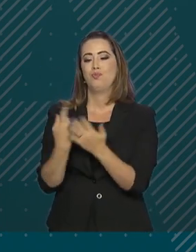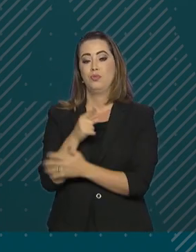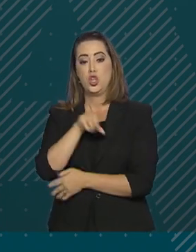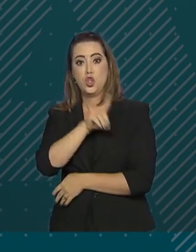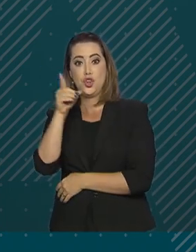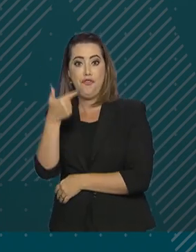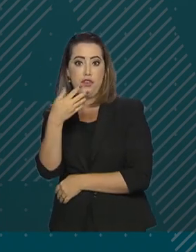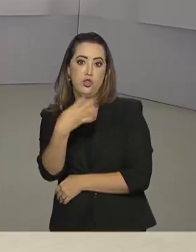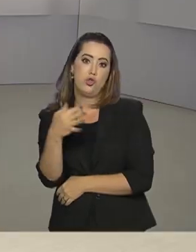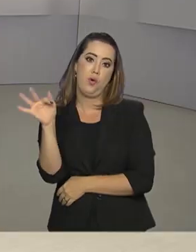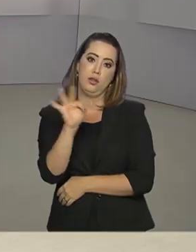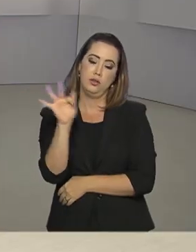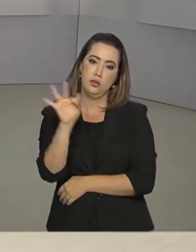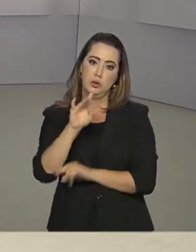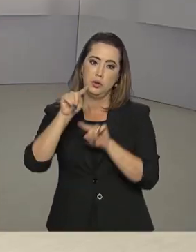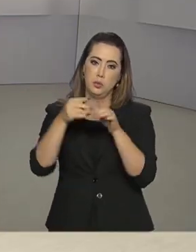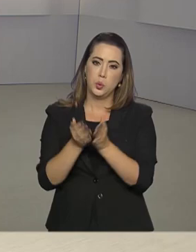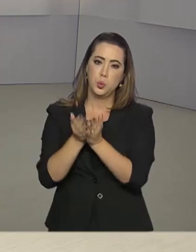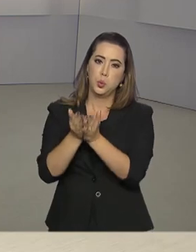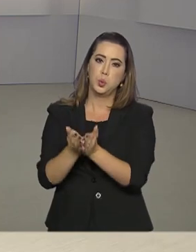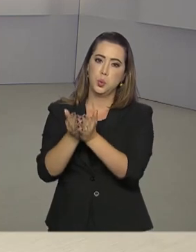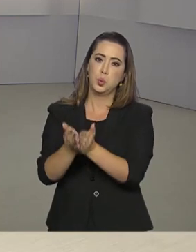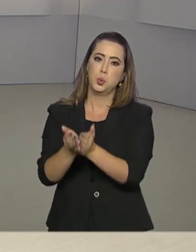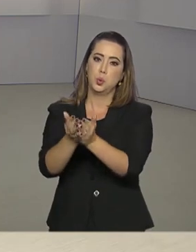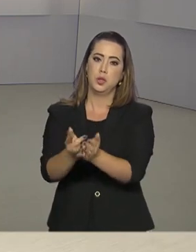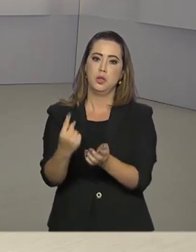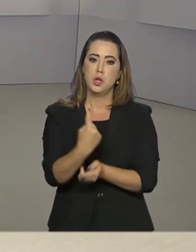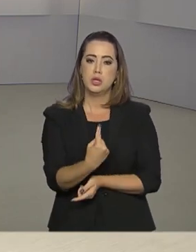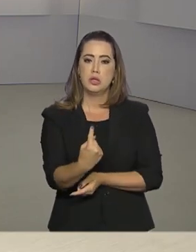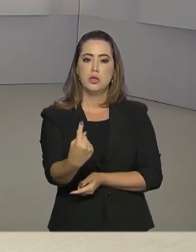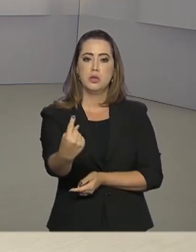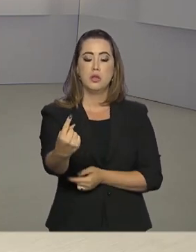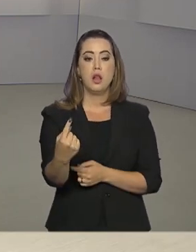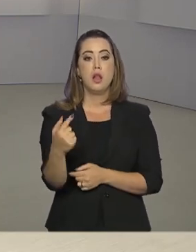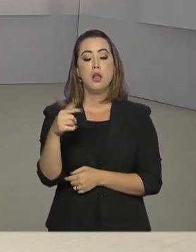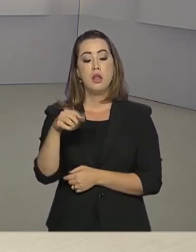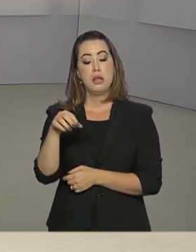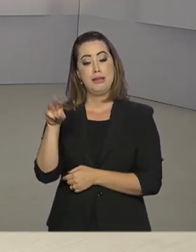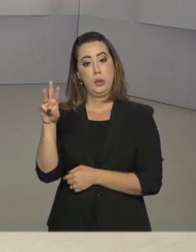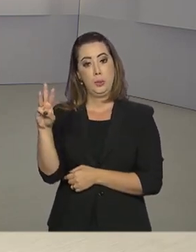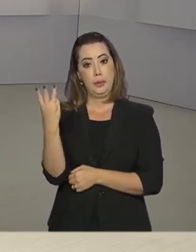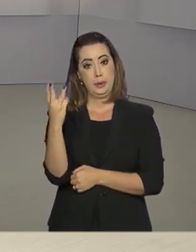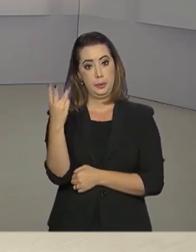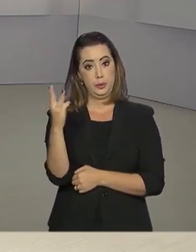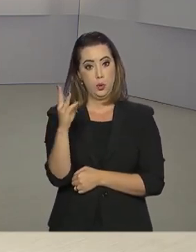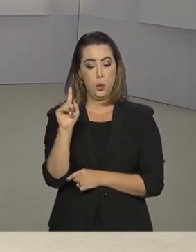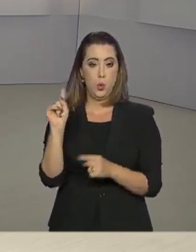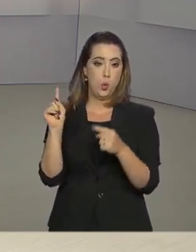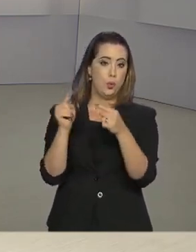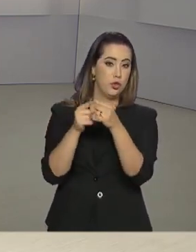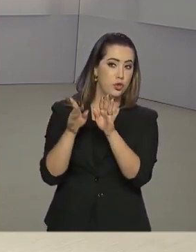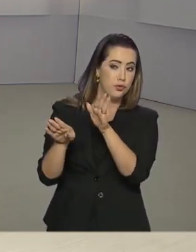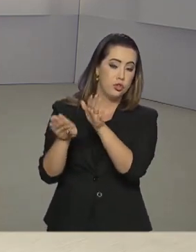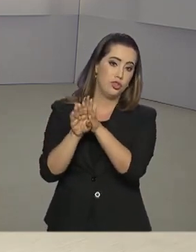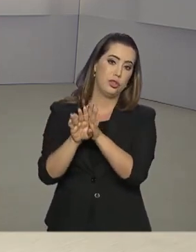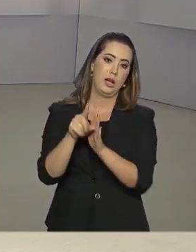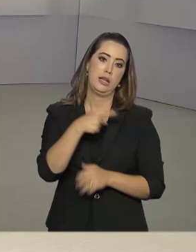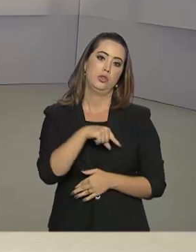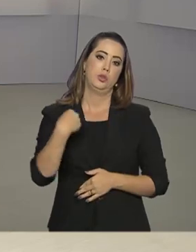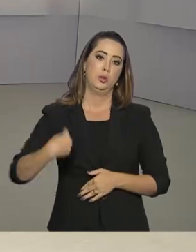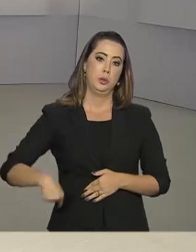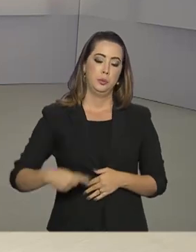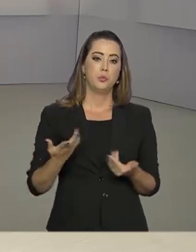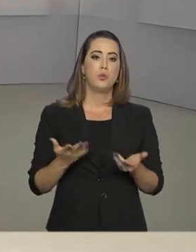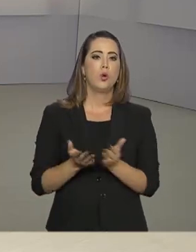24 de fevereiro, após o navio deixar o terminal marítimo de Ponta da Madeira, em São Luís, com destino à China. A